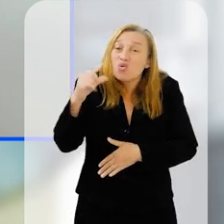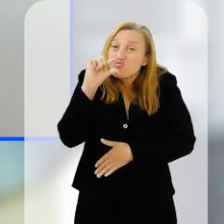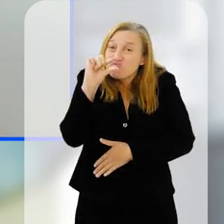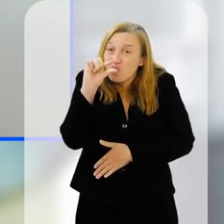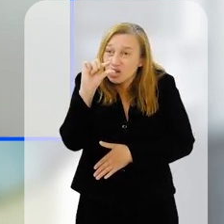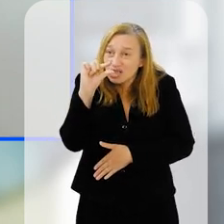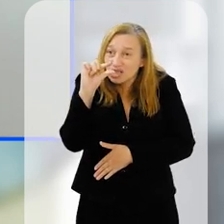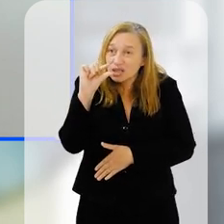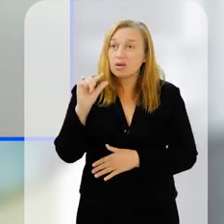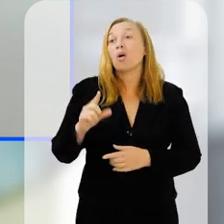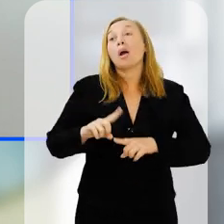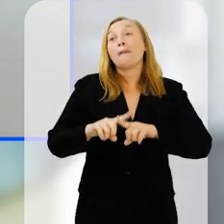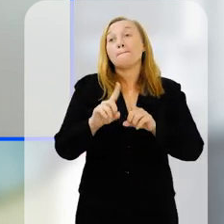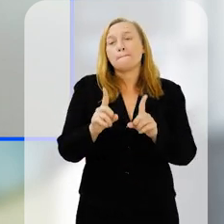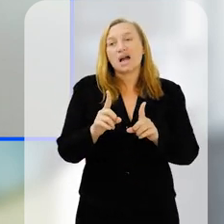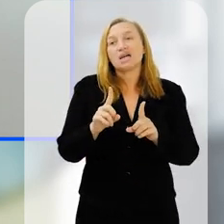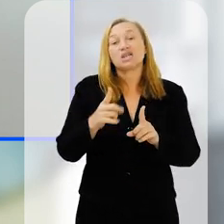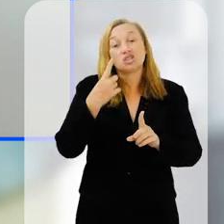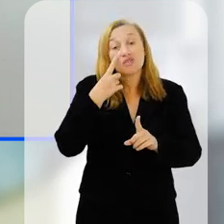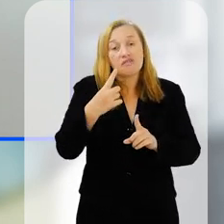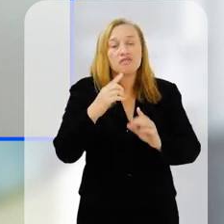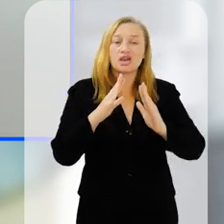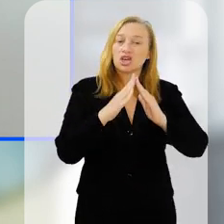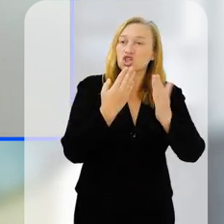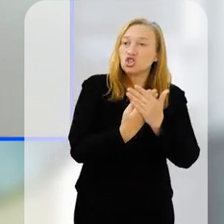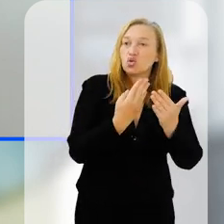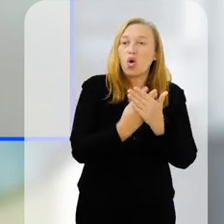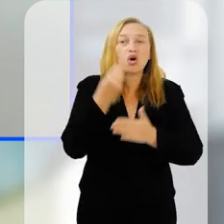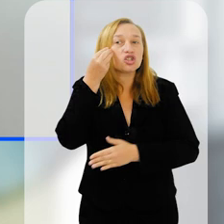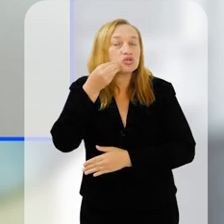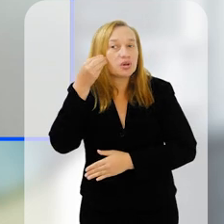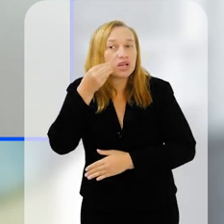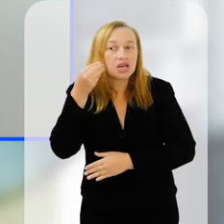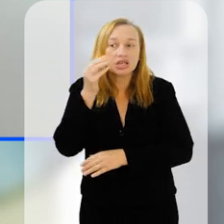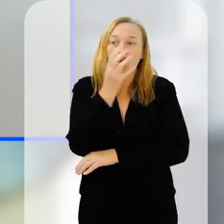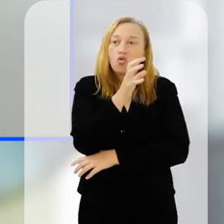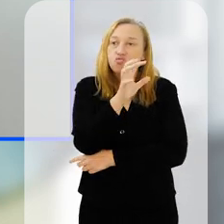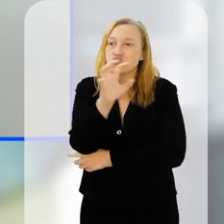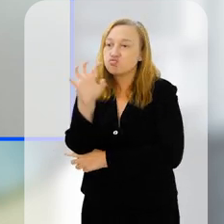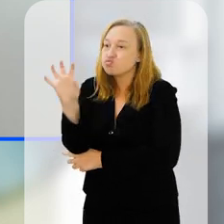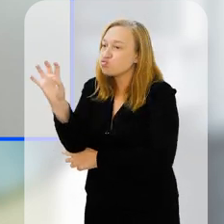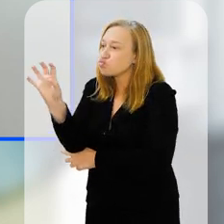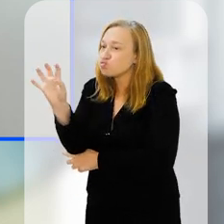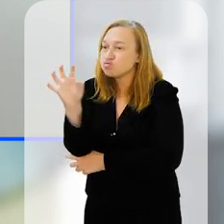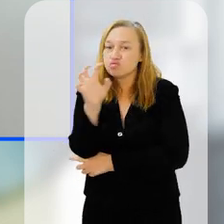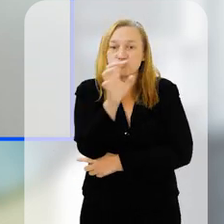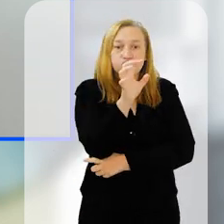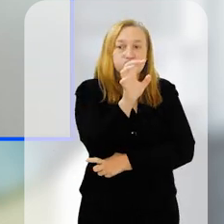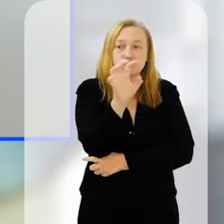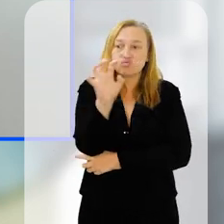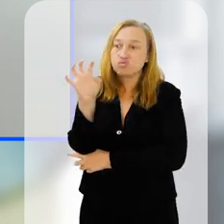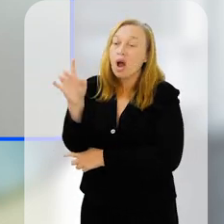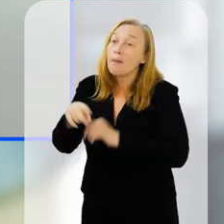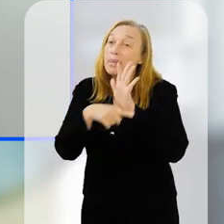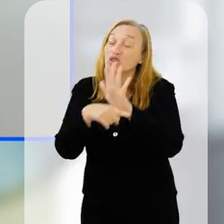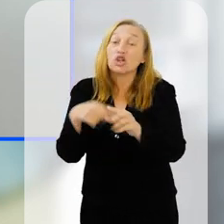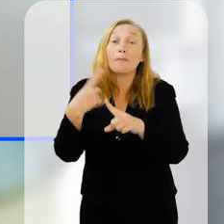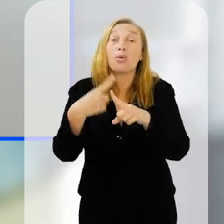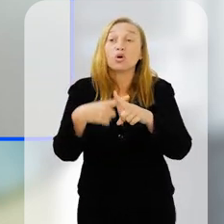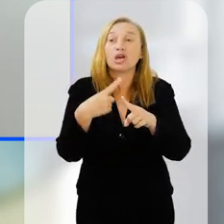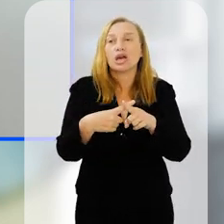mas a gente vai, algumas escolas, a gente vai levar o ventilador para tentar ajudar, porque